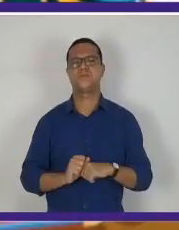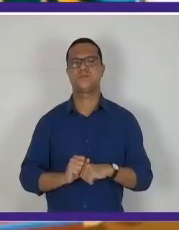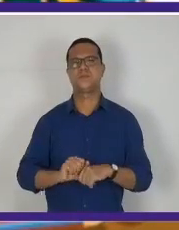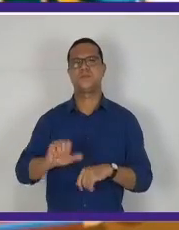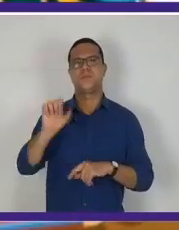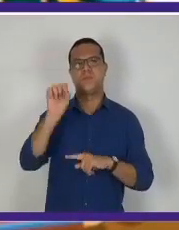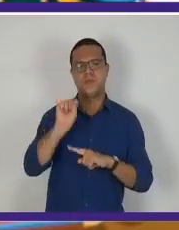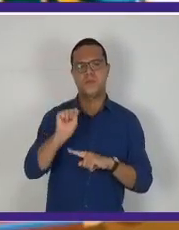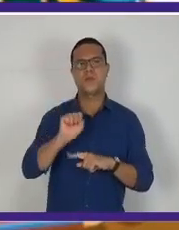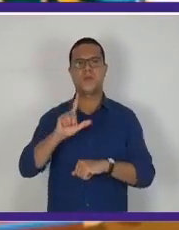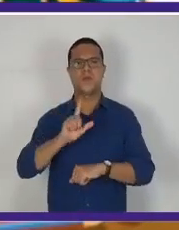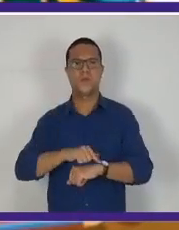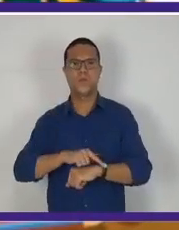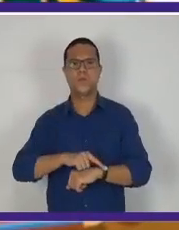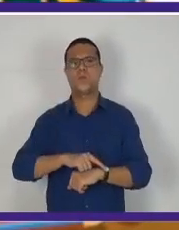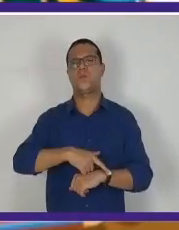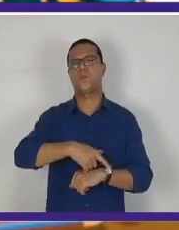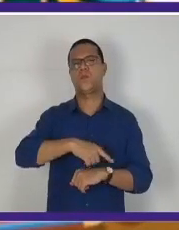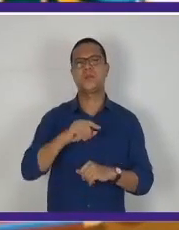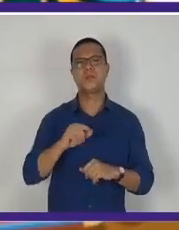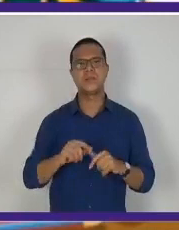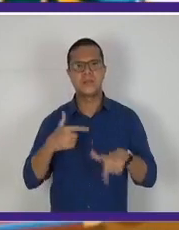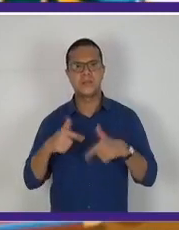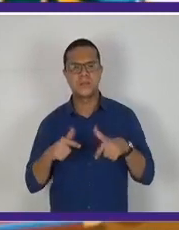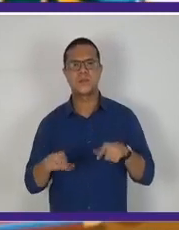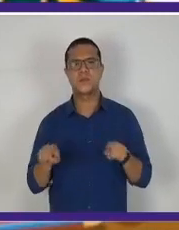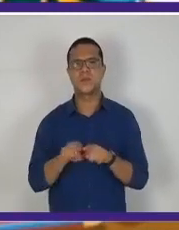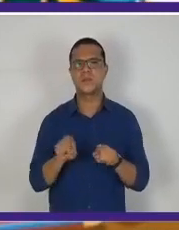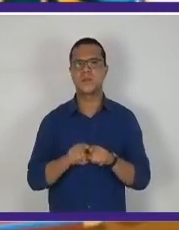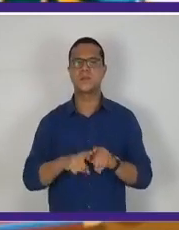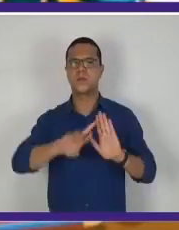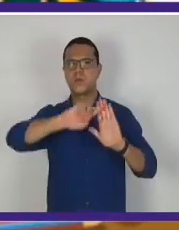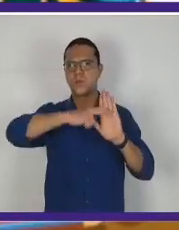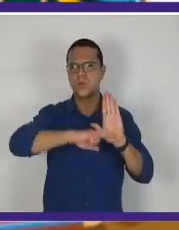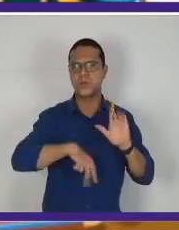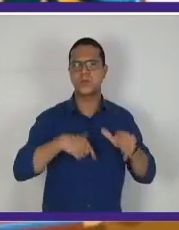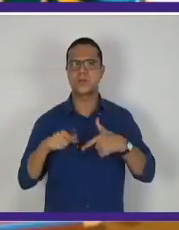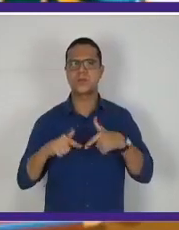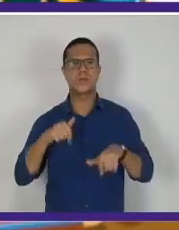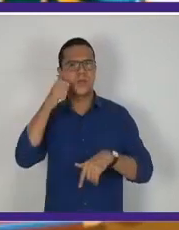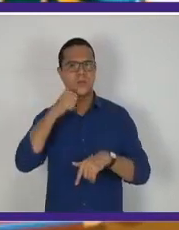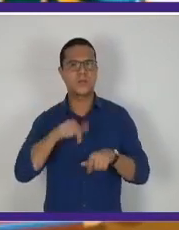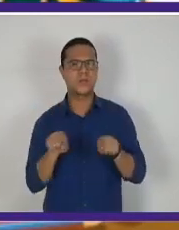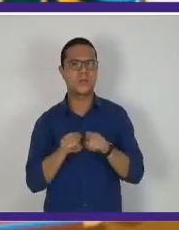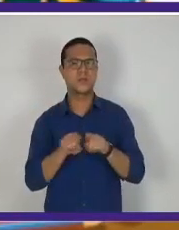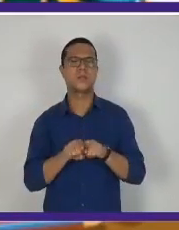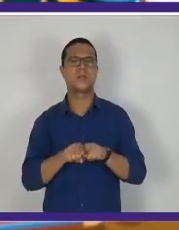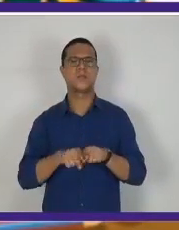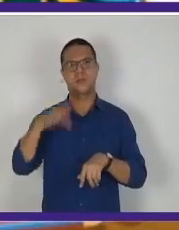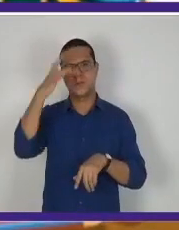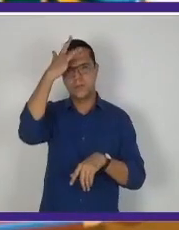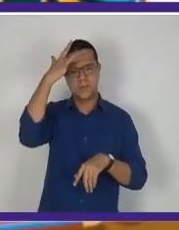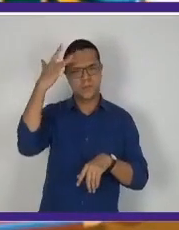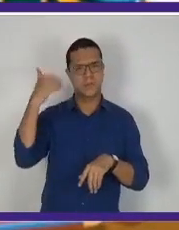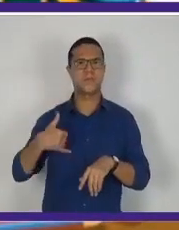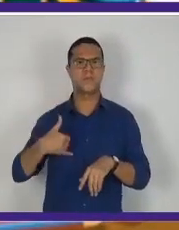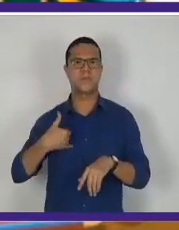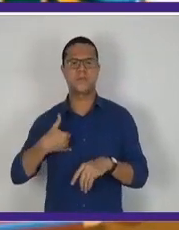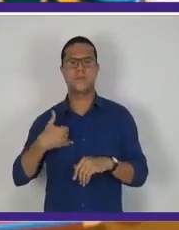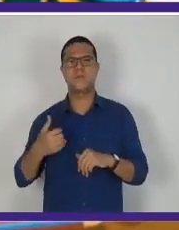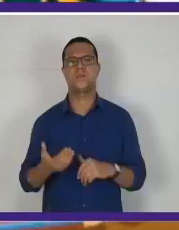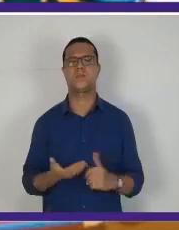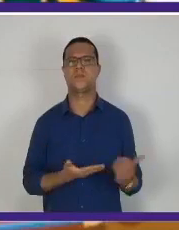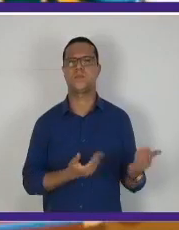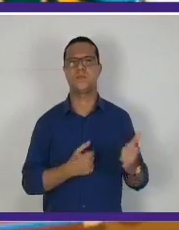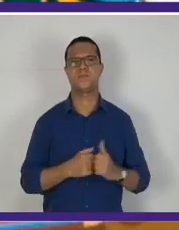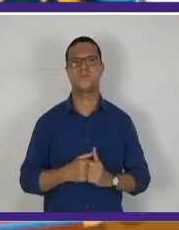de oito horas e da regulamentação do trabalho de mulheres e também de menores de idade. Temos aqui